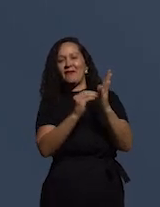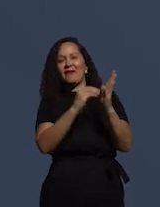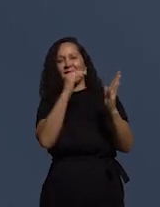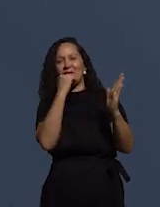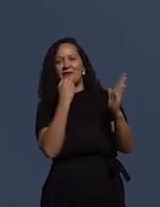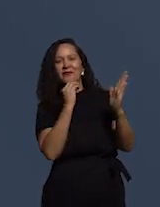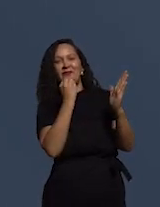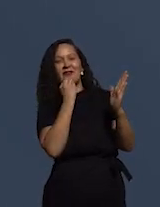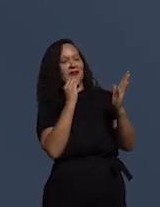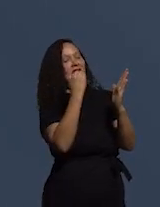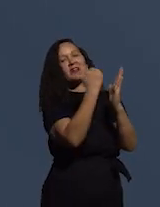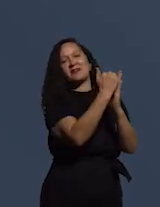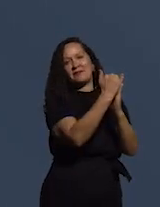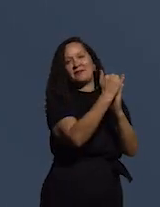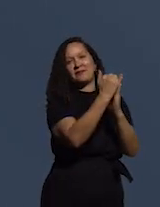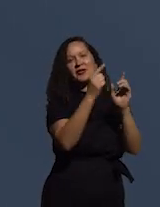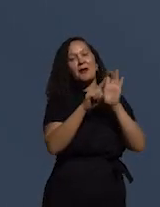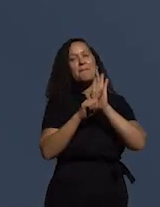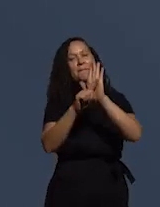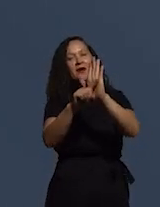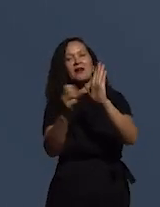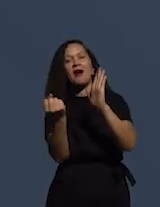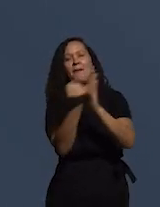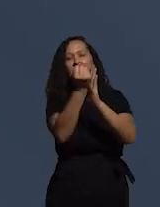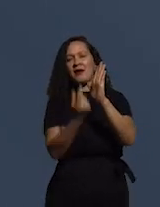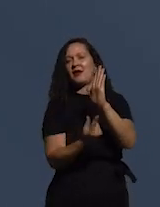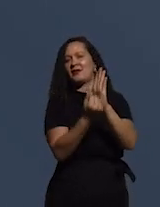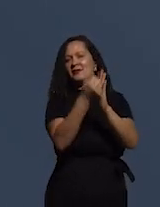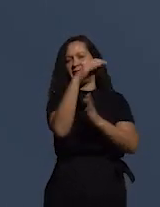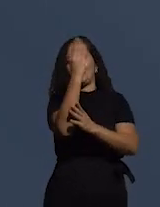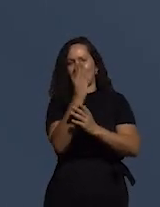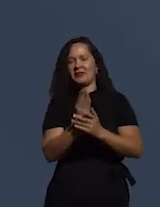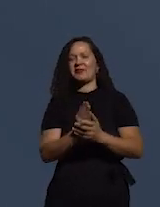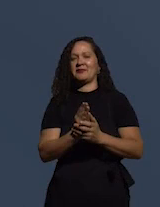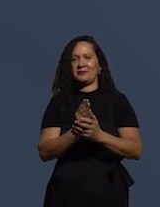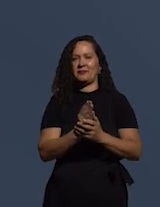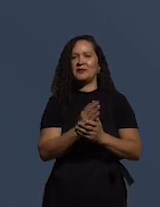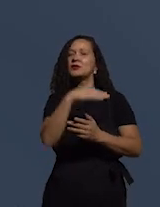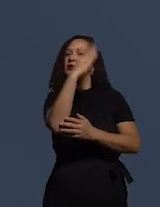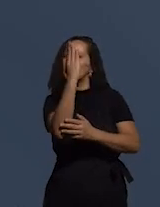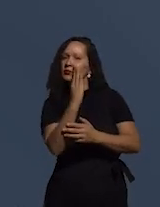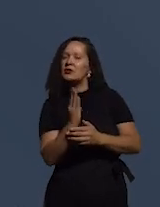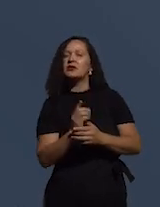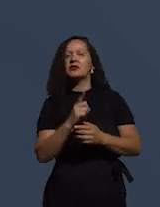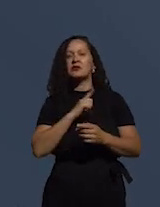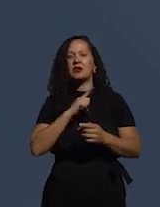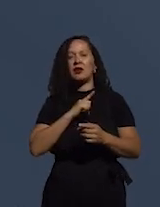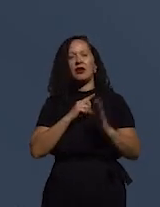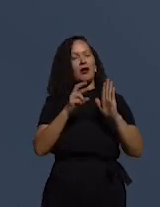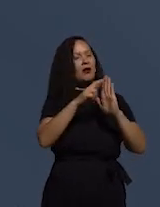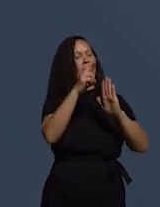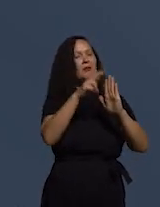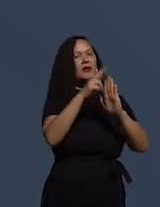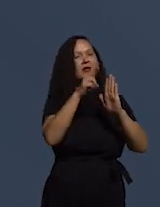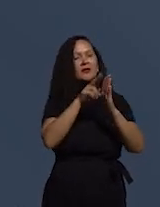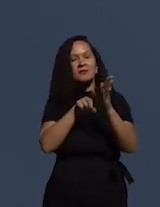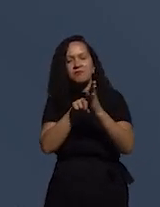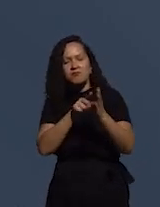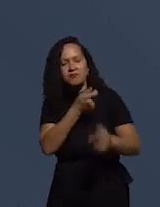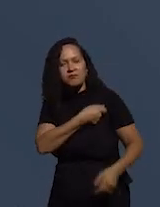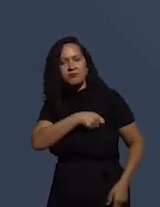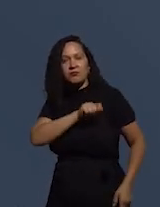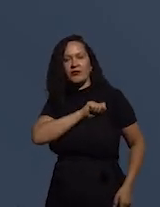expressa essa estigmatização do gasto público no Brasil. O Brasil fez uma regra fiscal de